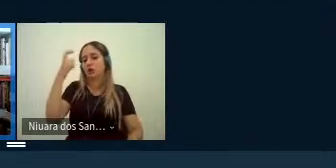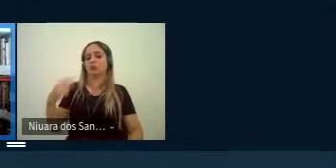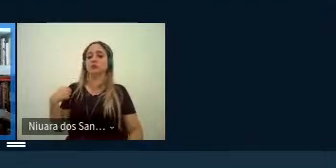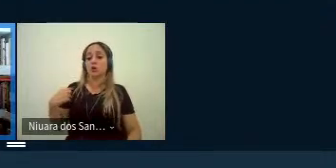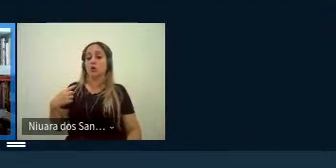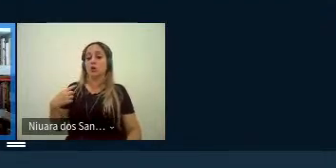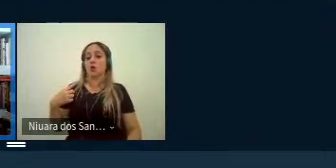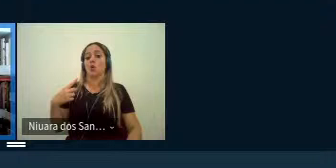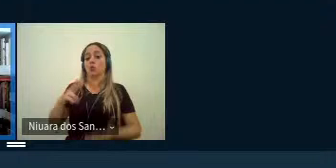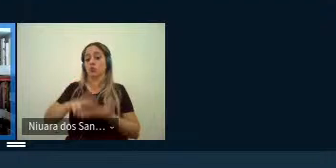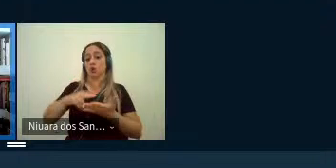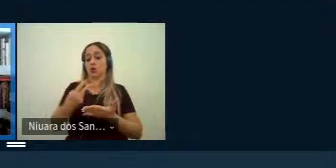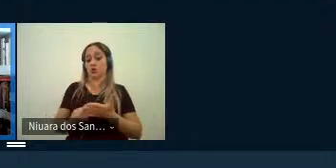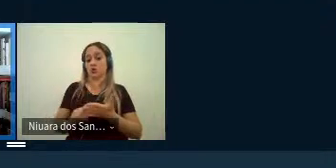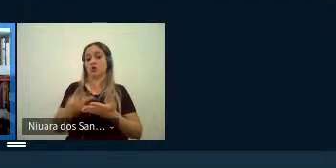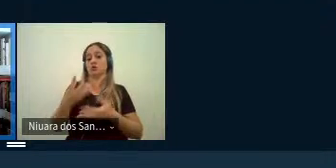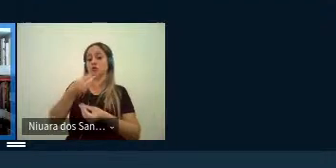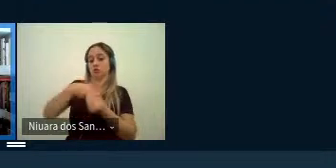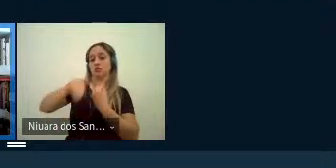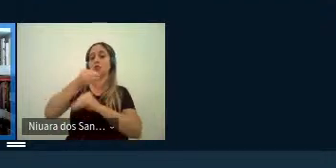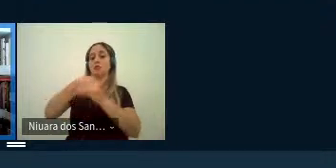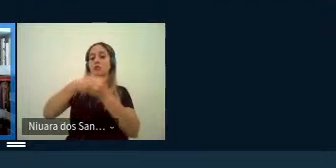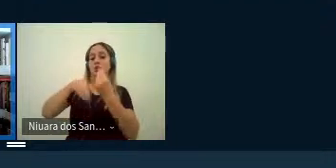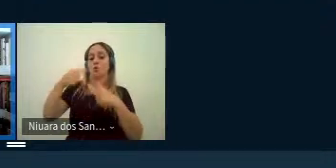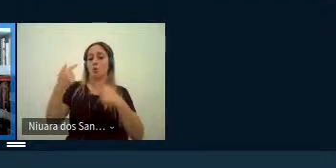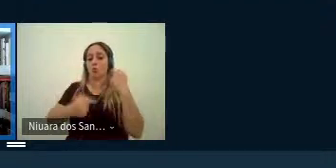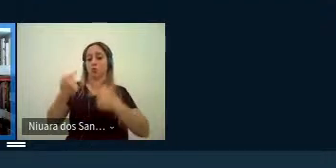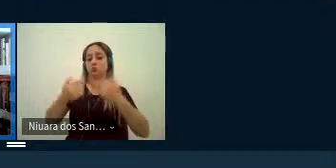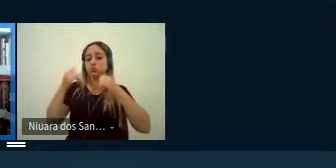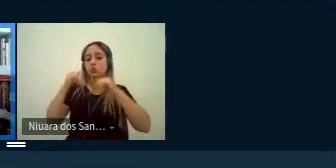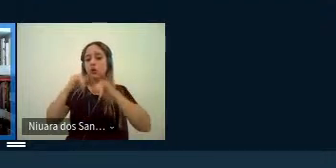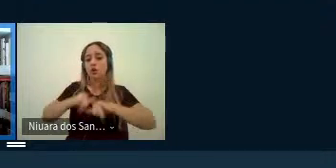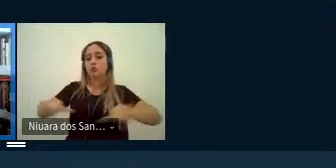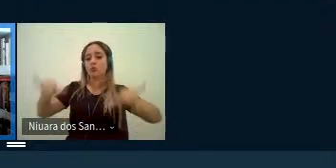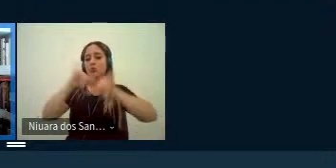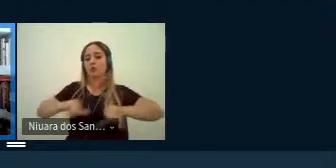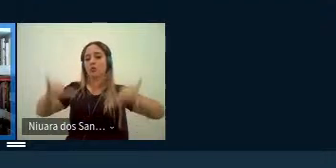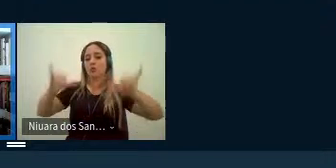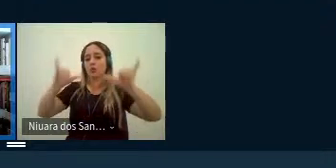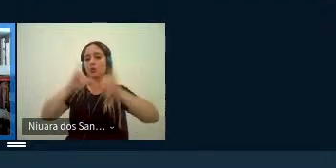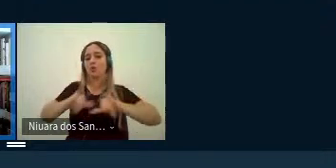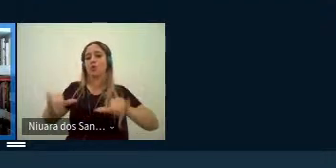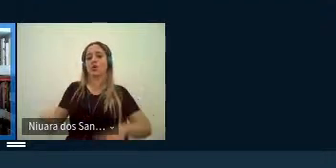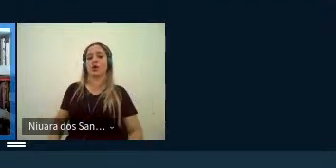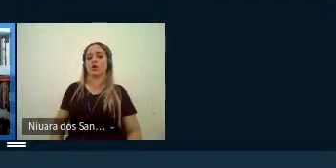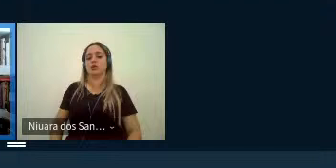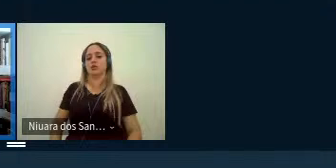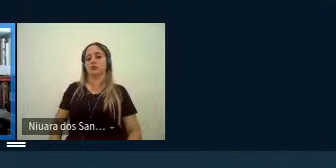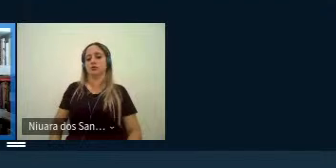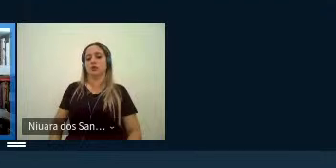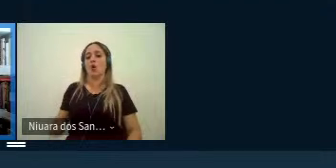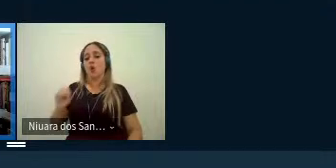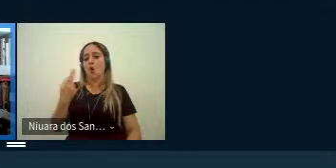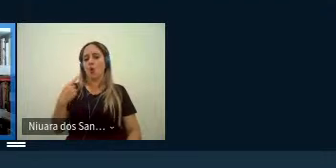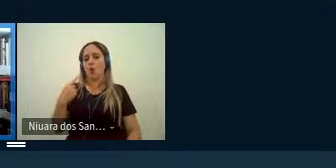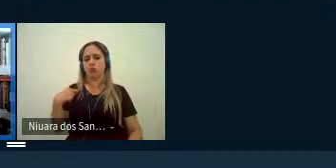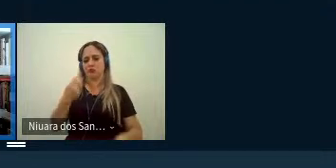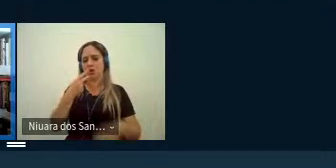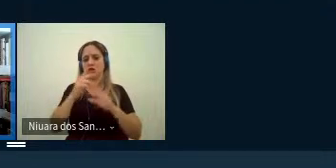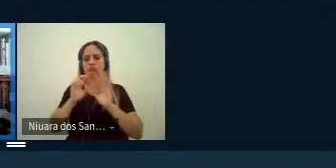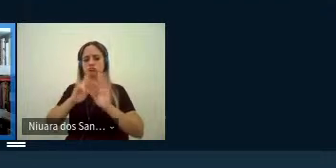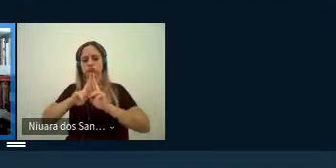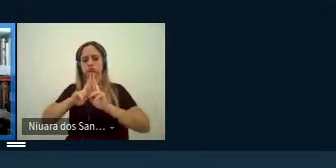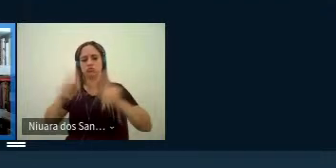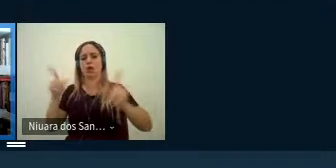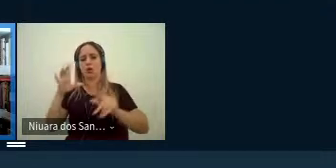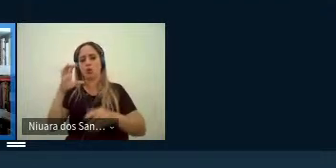são necessariamente envolvidos em uma política de transmissão em perpetuar ou contestar valores